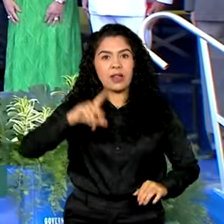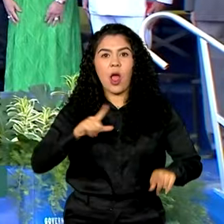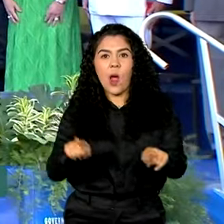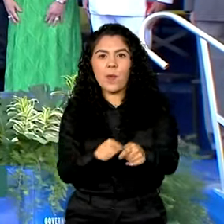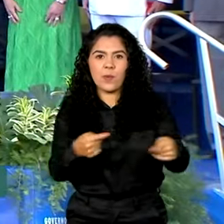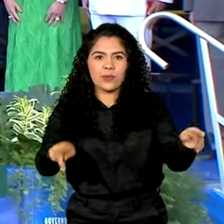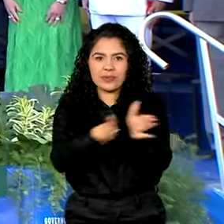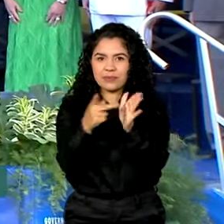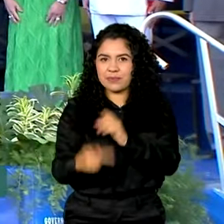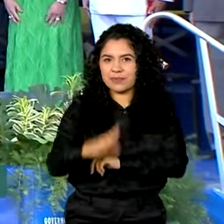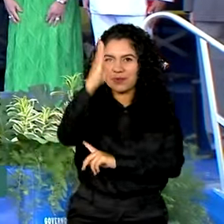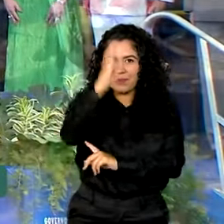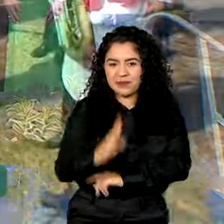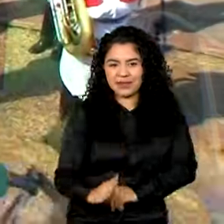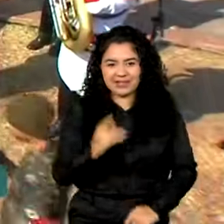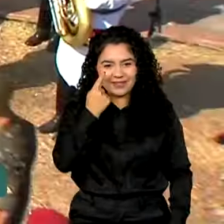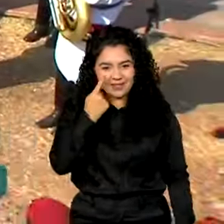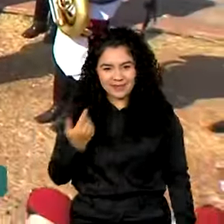hino nacional.